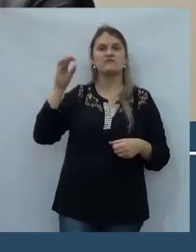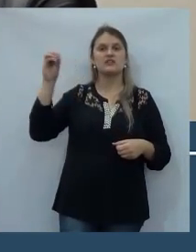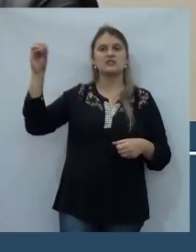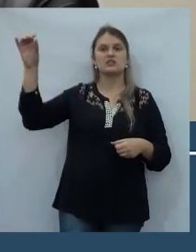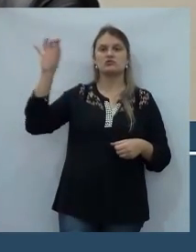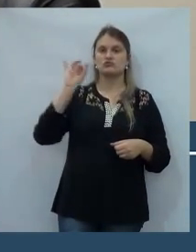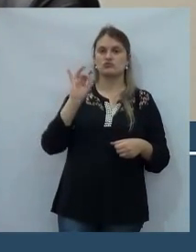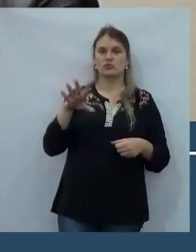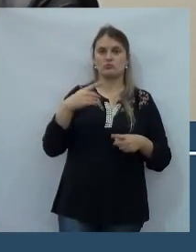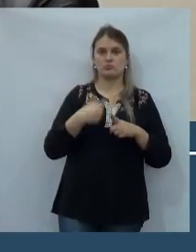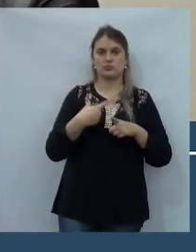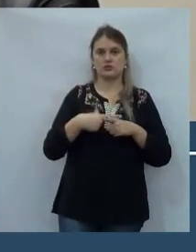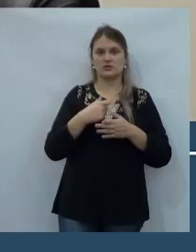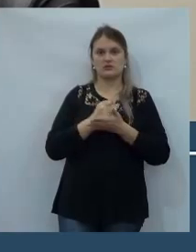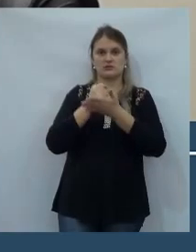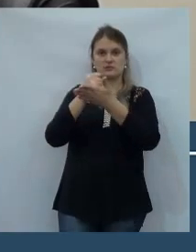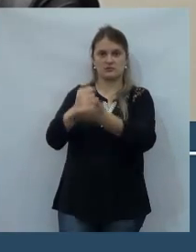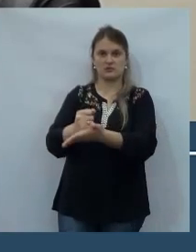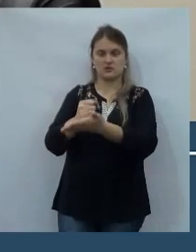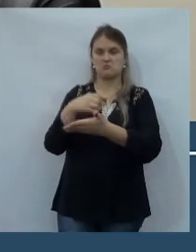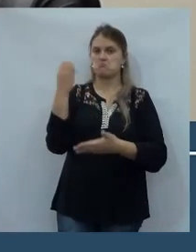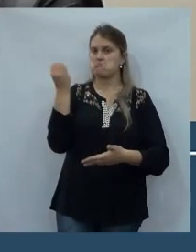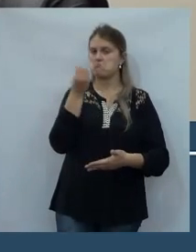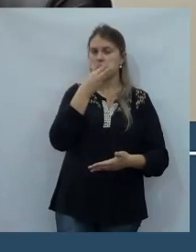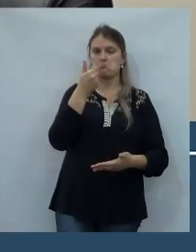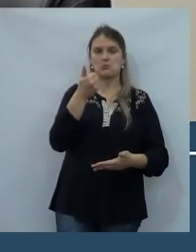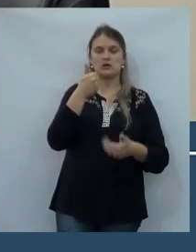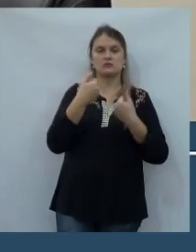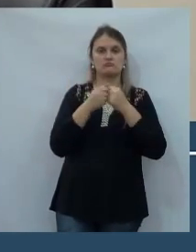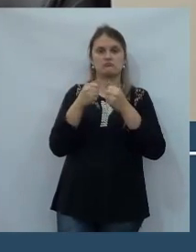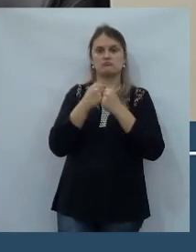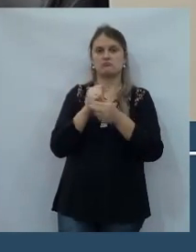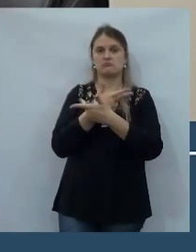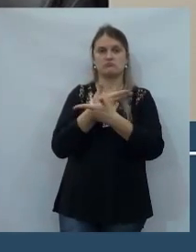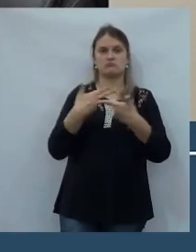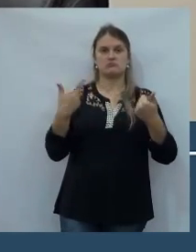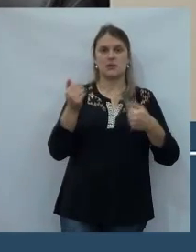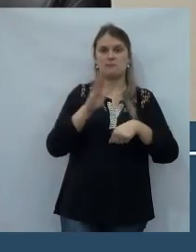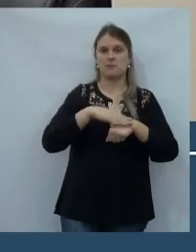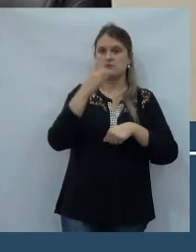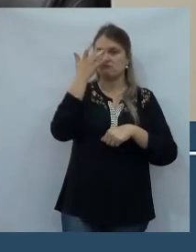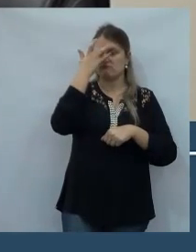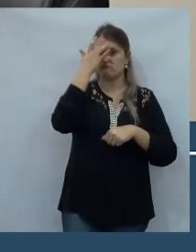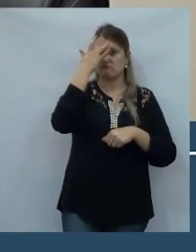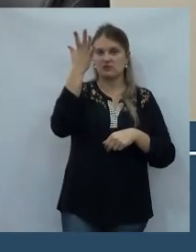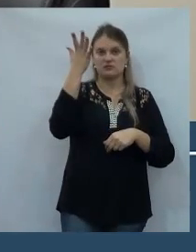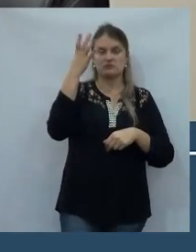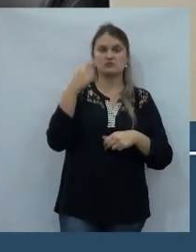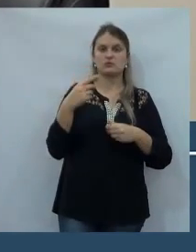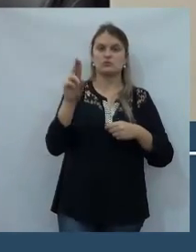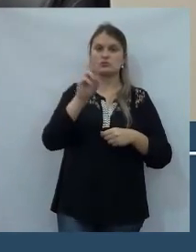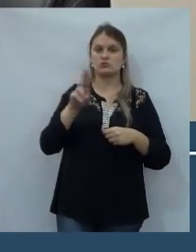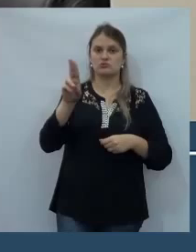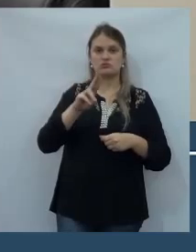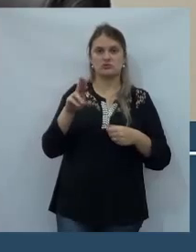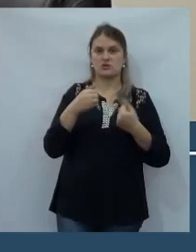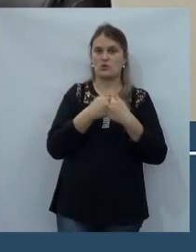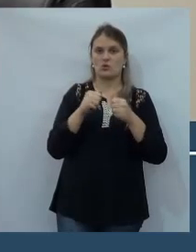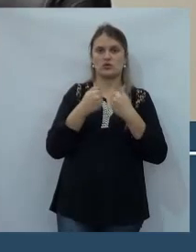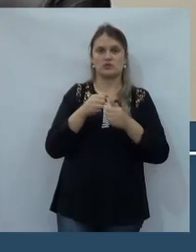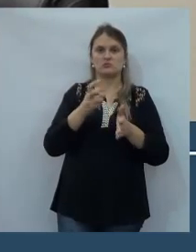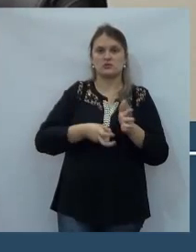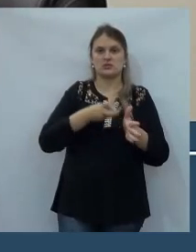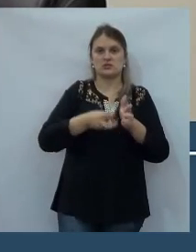por causa do transporte público lá, tem uma magnitude muito maior. Facilita-se realmente o uso de transporte de trem ou